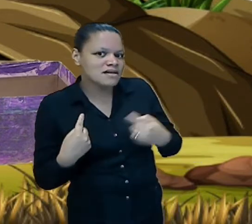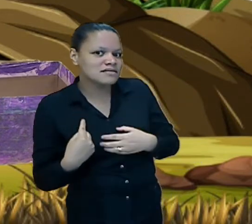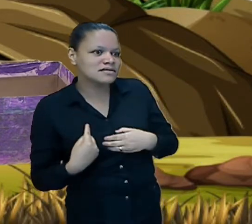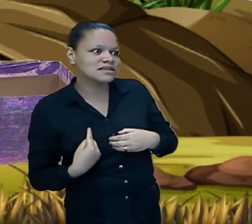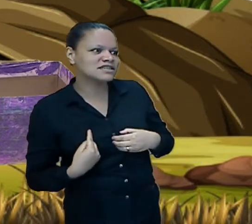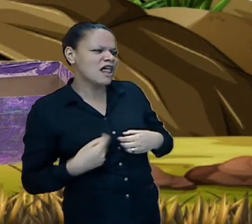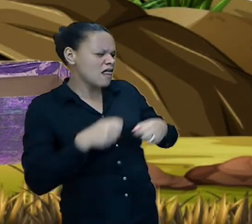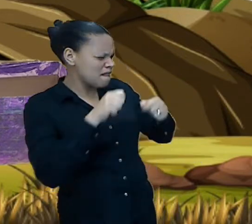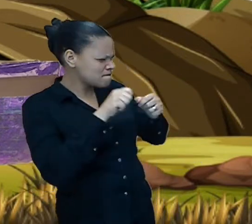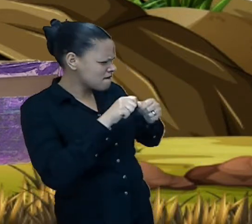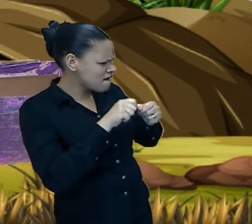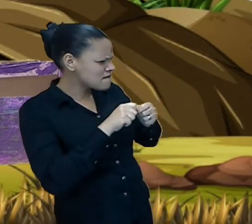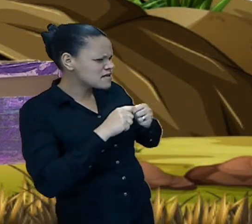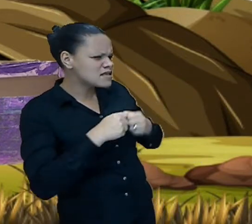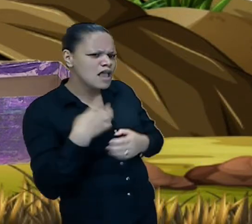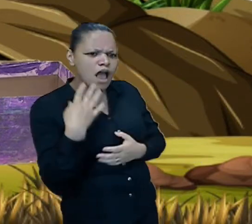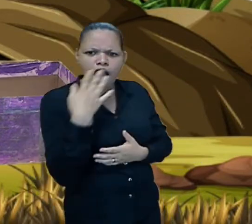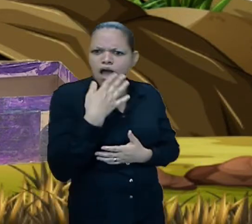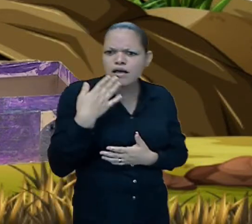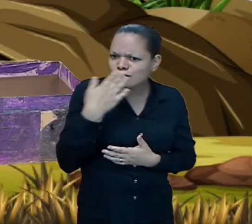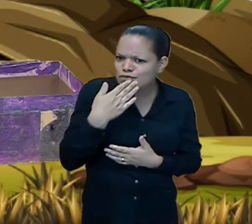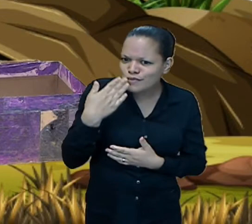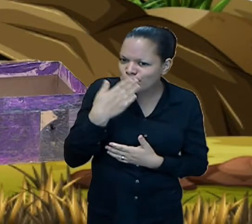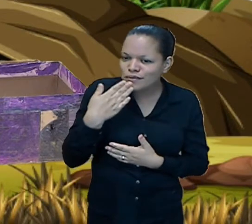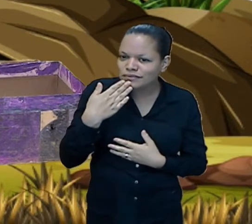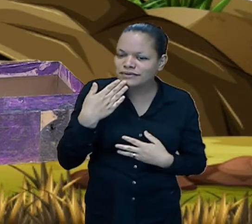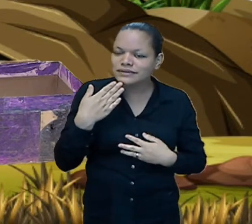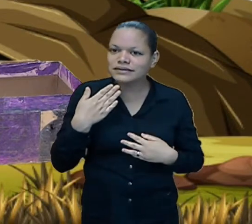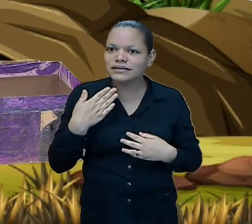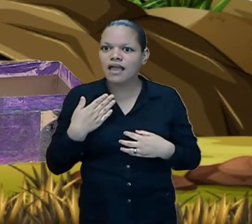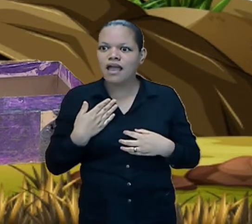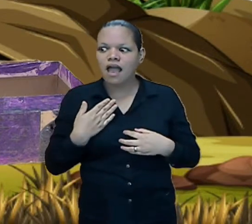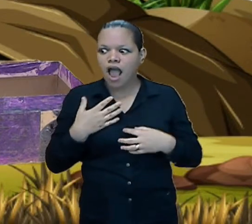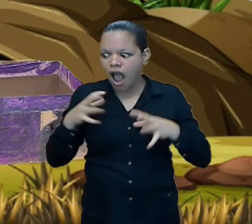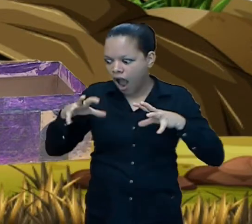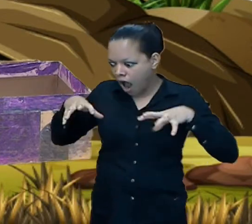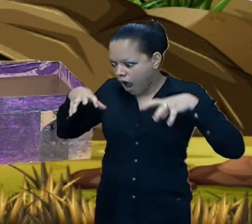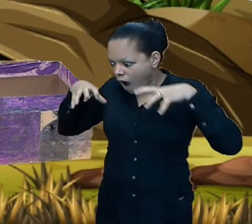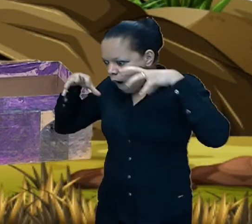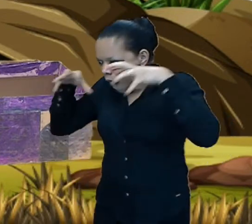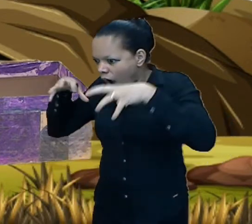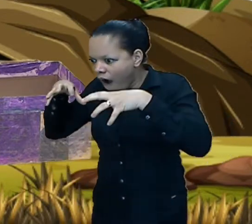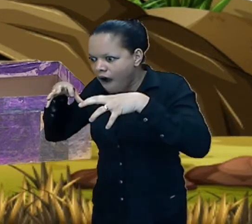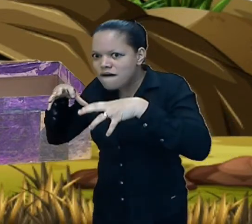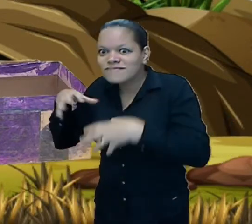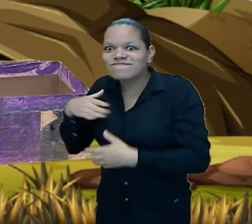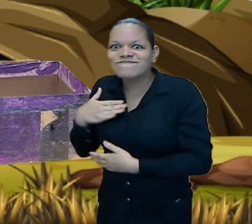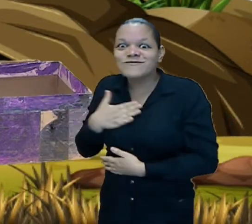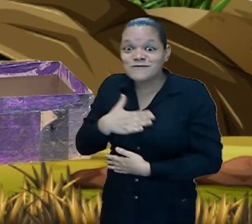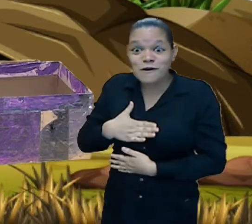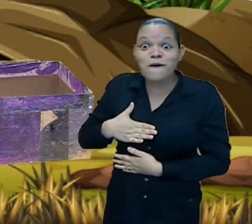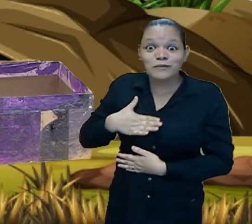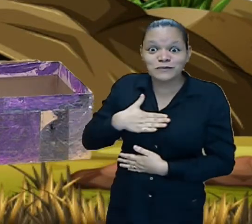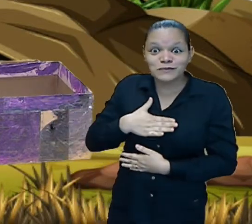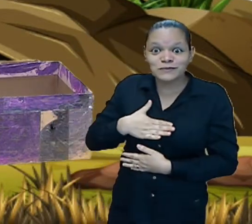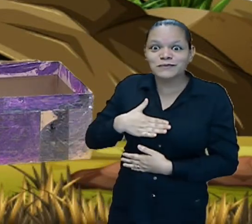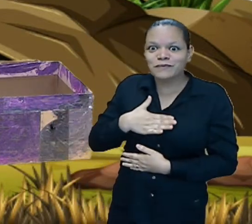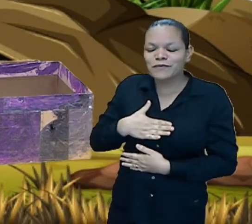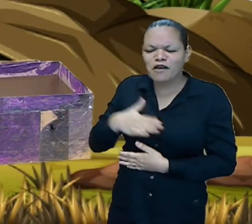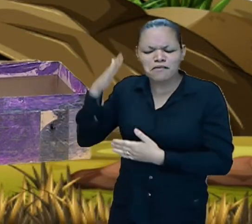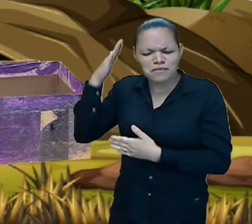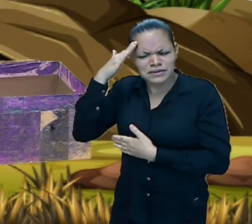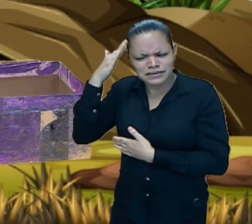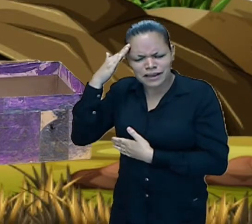brilharam fazendo doces sorvetes também ela disse que